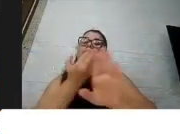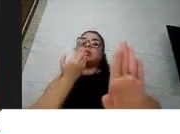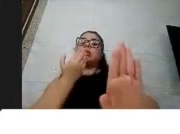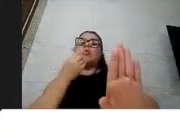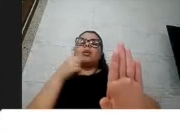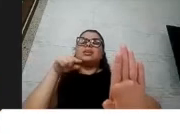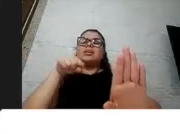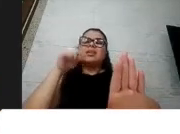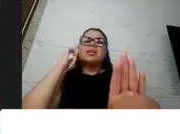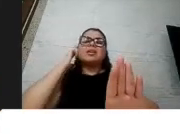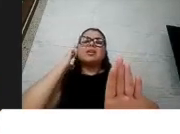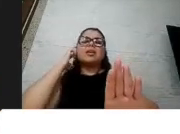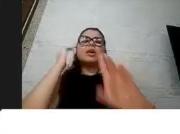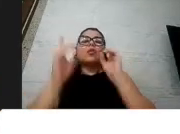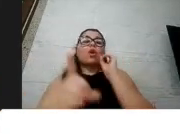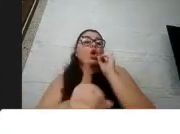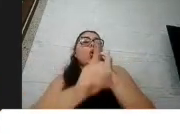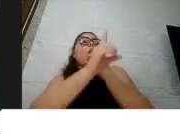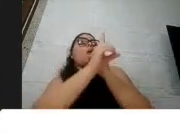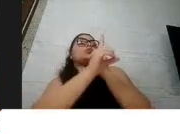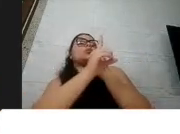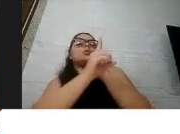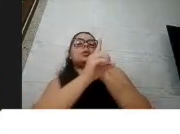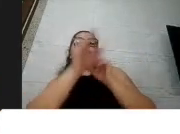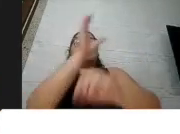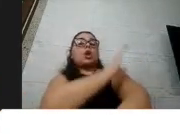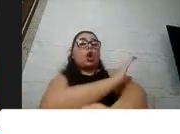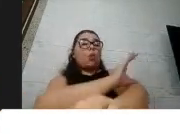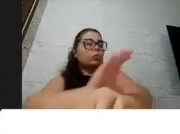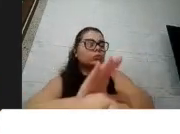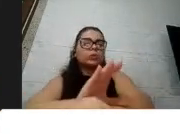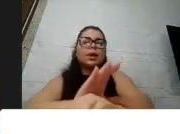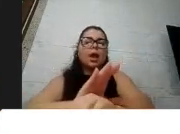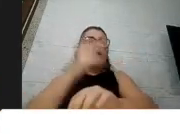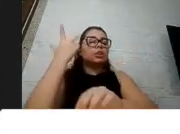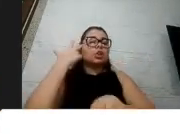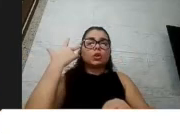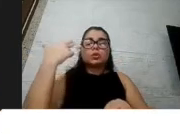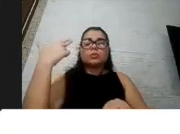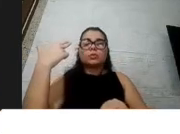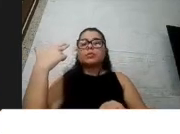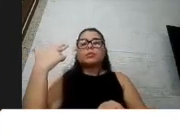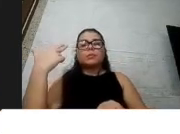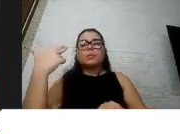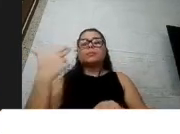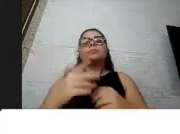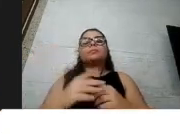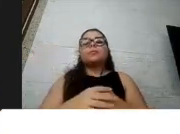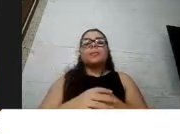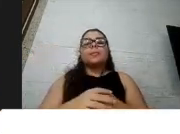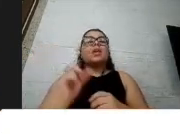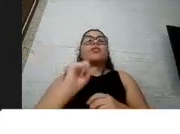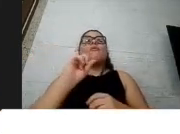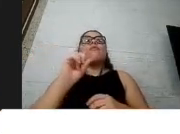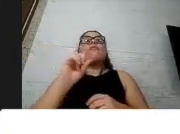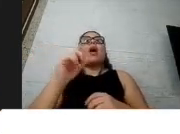questões do encontro que é cultural muitas vezes e que é hábito e vai no automático não vão acontecer,